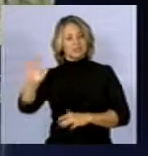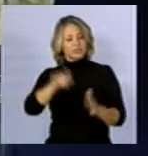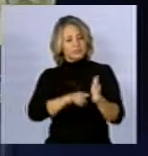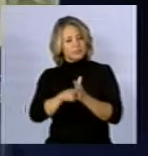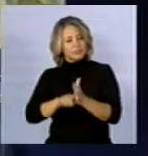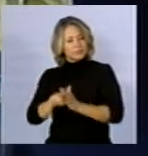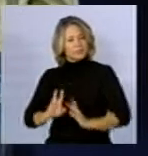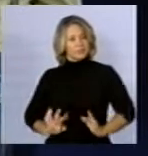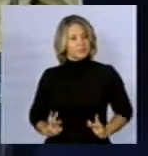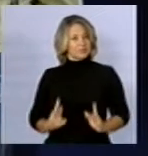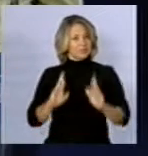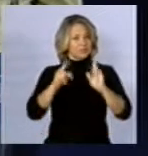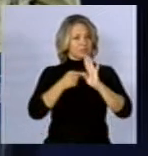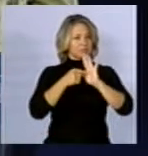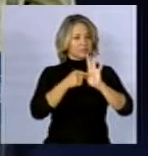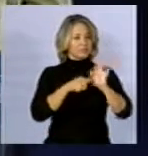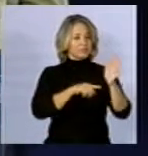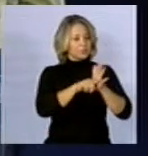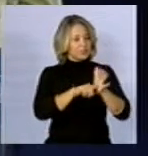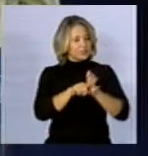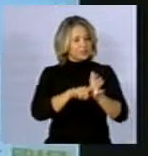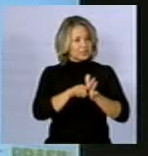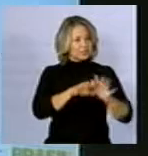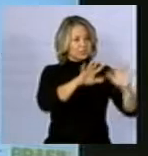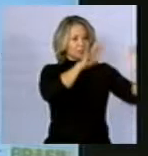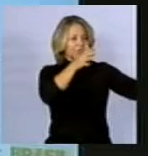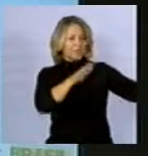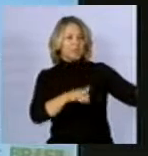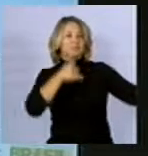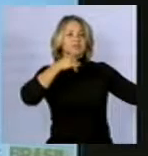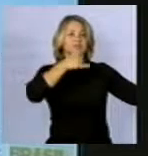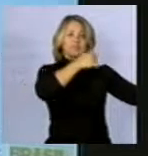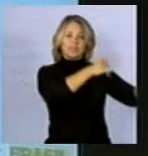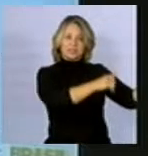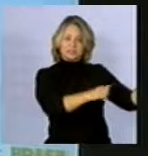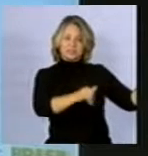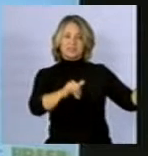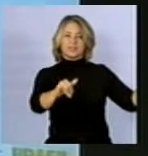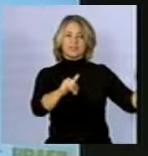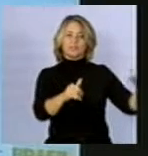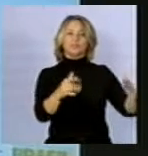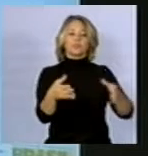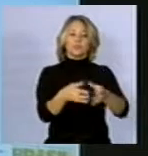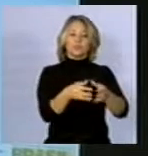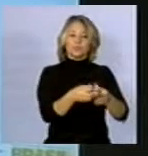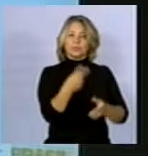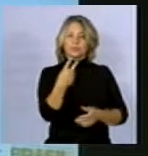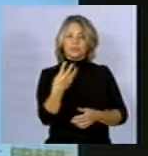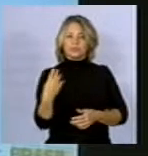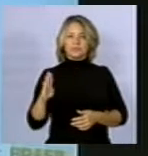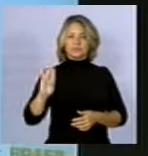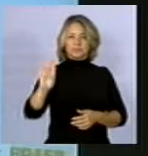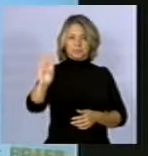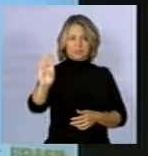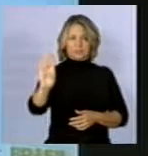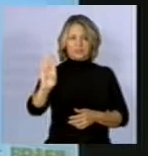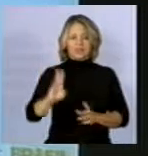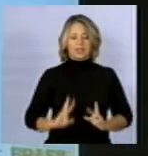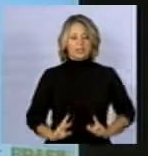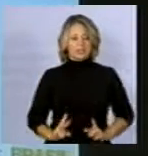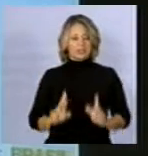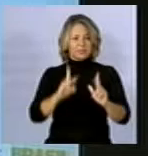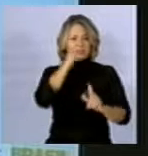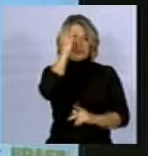os campos eletromagnéticos de baixa frequência no grupo 2B, ou seja, possivelmente, câncerismo para seres humanos.